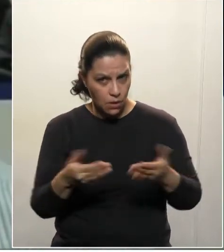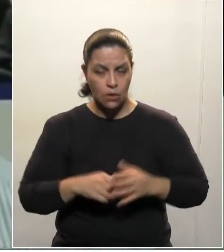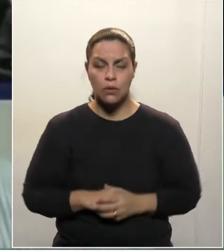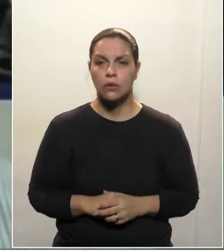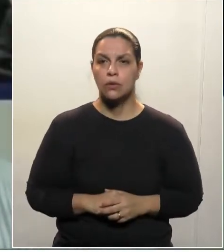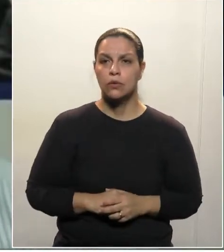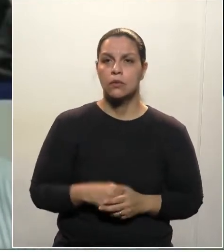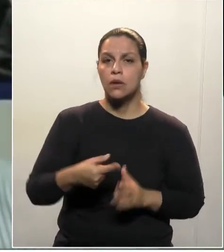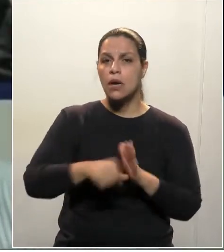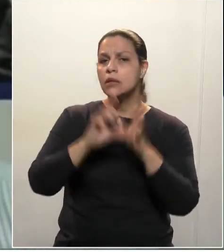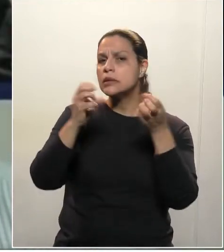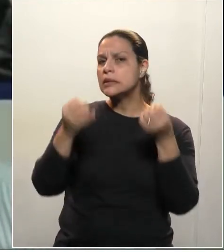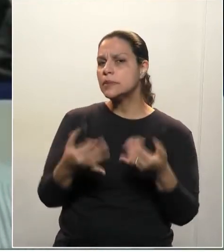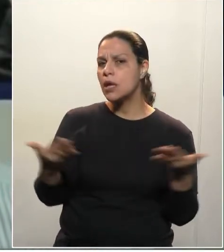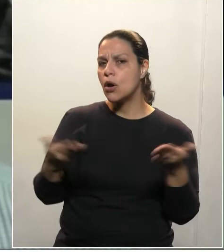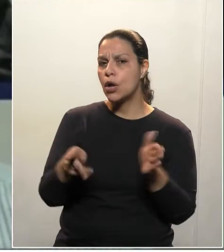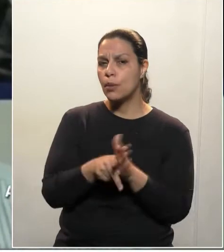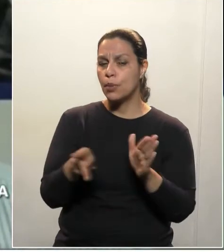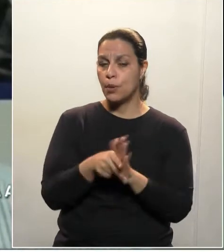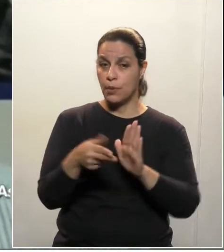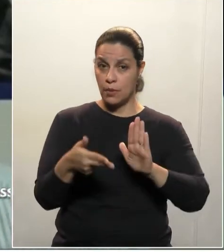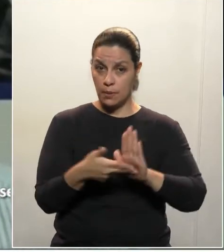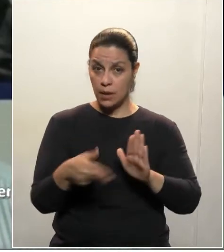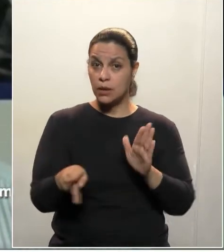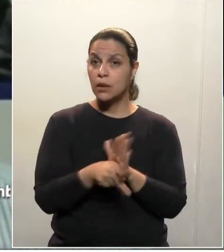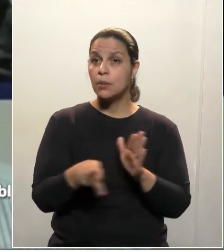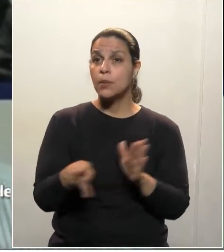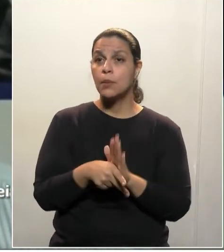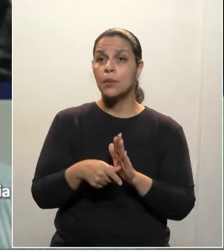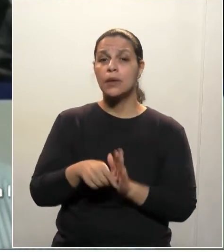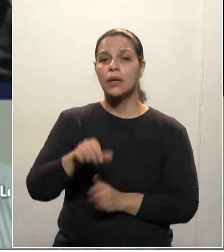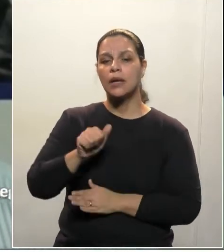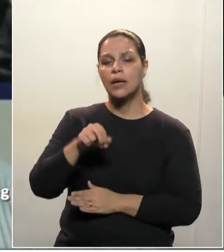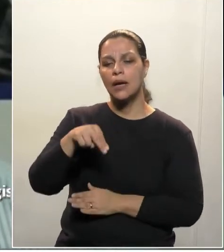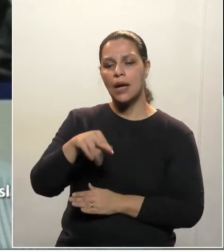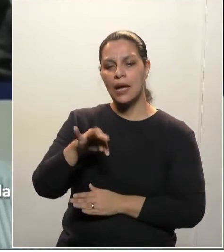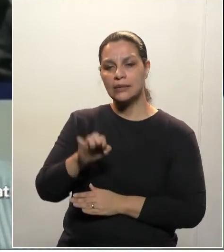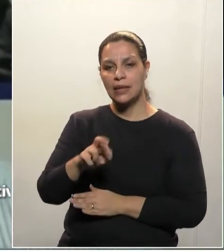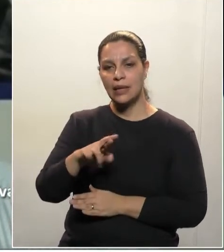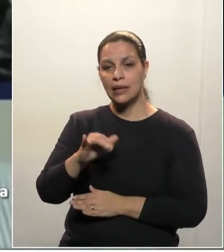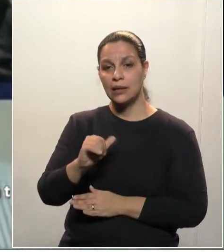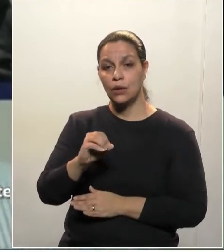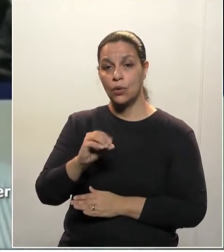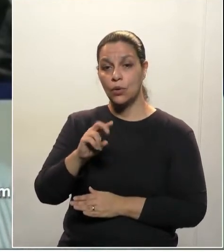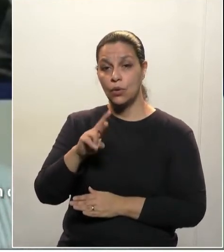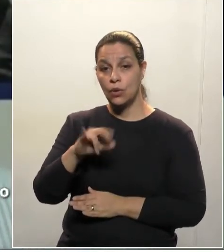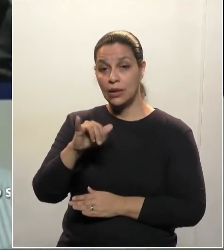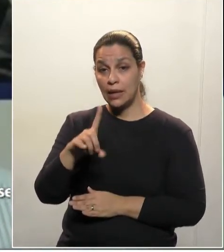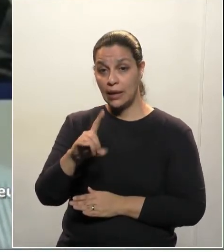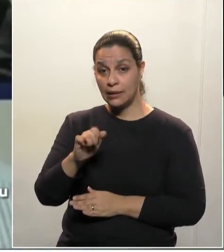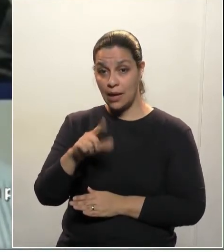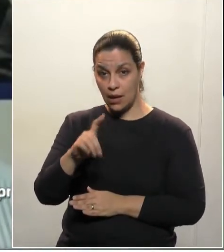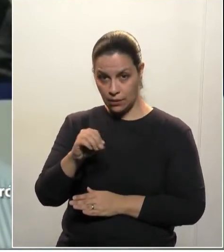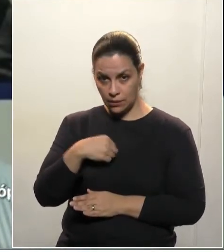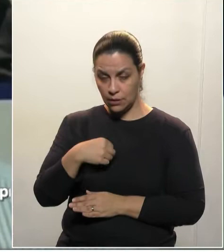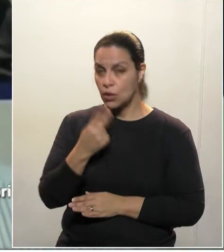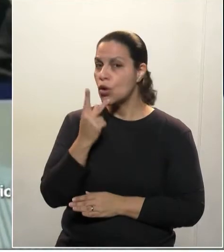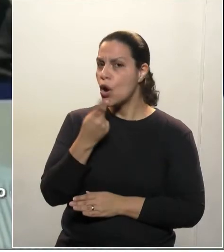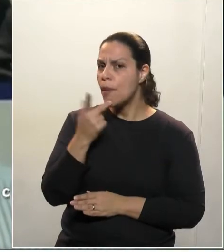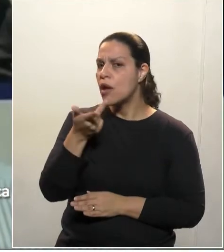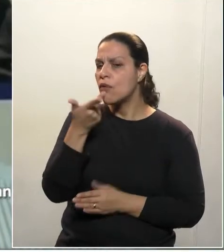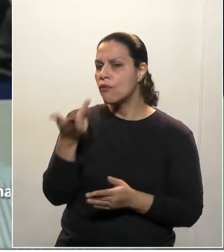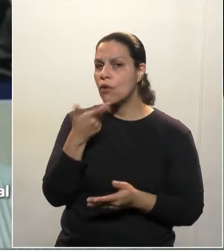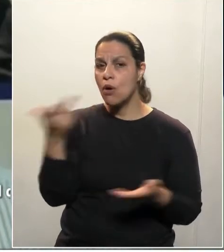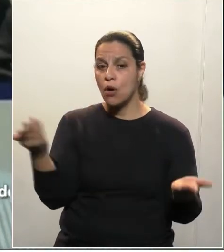antes de explicar pontualmente as questões das emendas, é o princípio da anterioridade. O deputado Homero levantou a questão ontem se essas